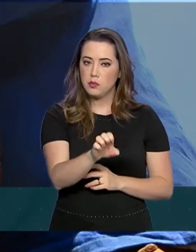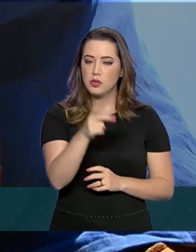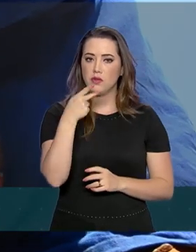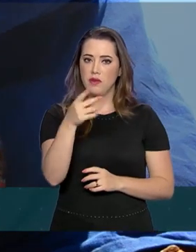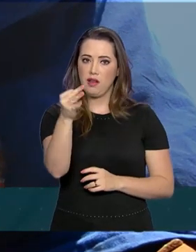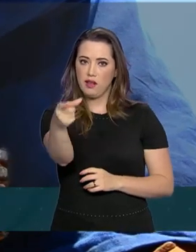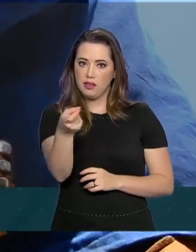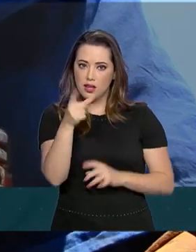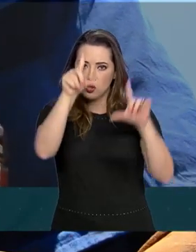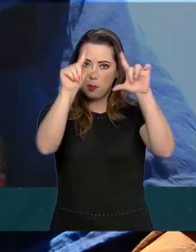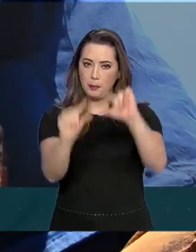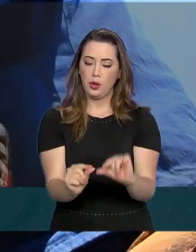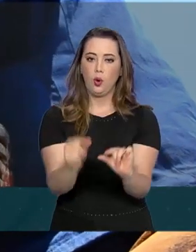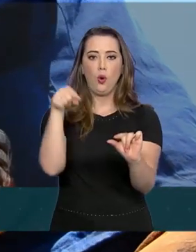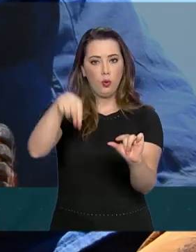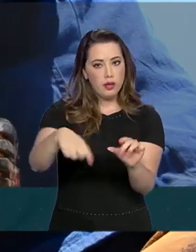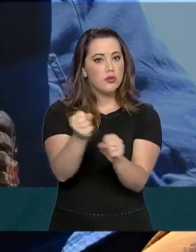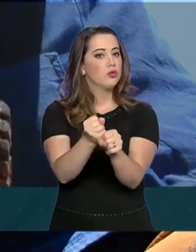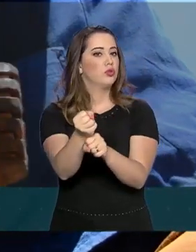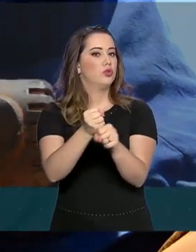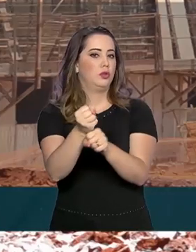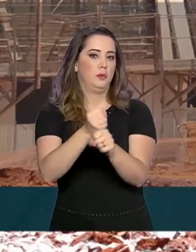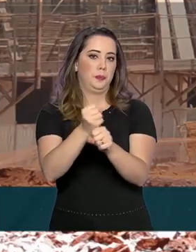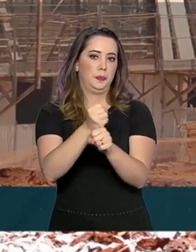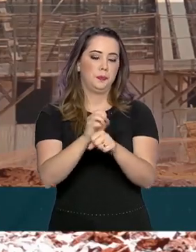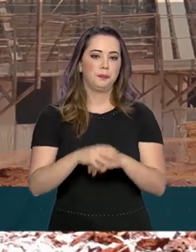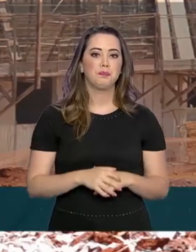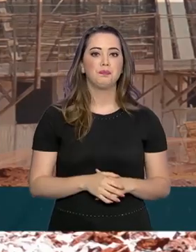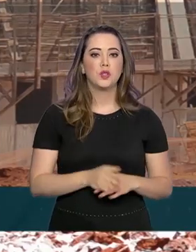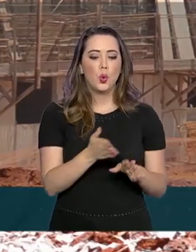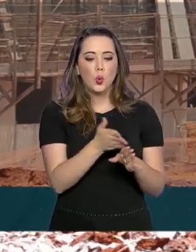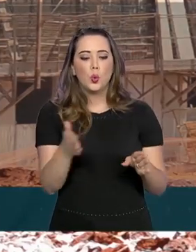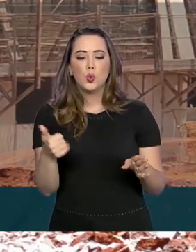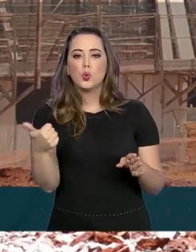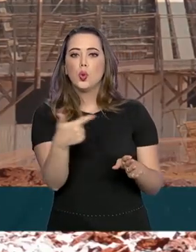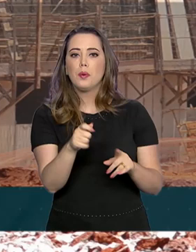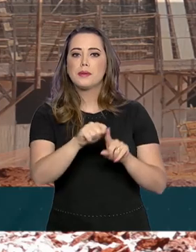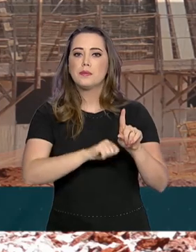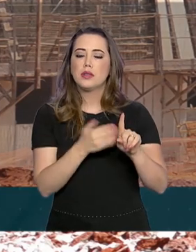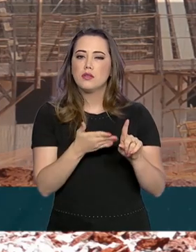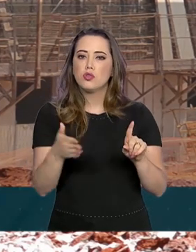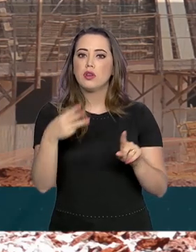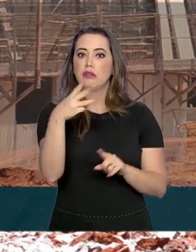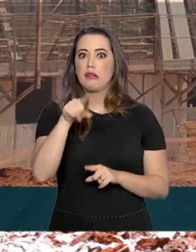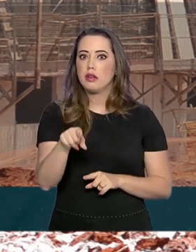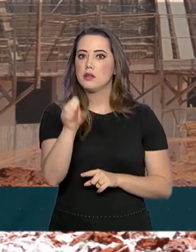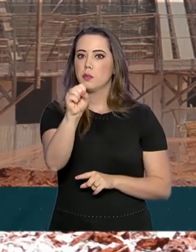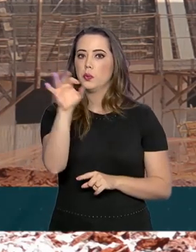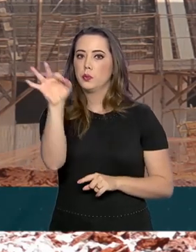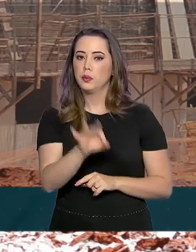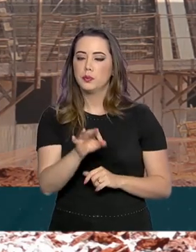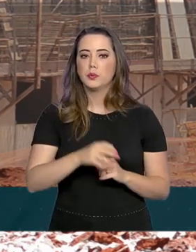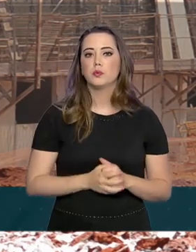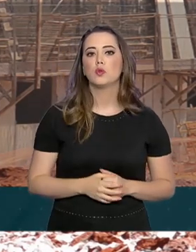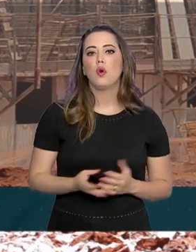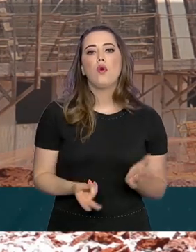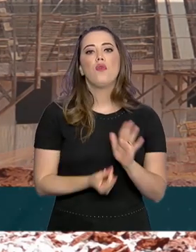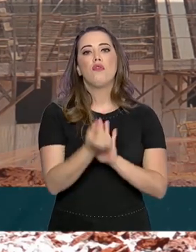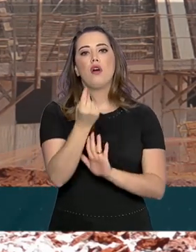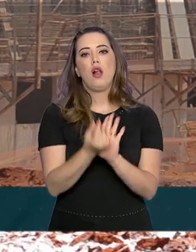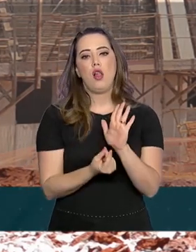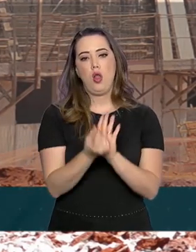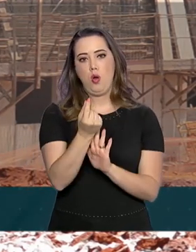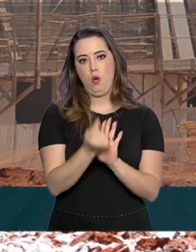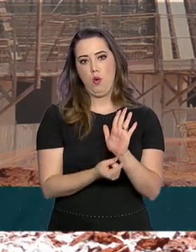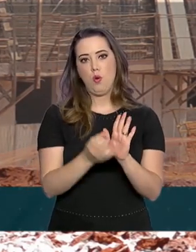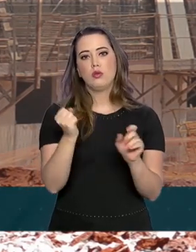a taxa foi a menor observada em 2019. O acumulado no ano ficou em 3,8%. E o custo nacional